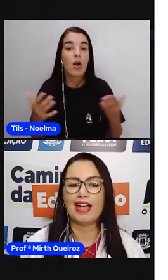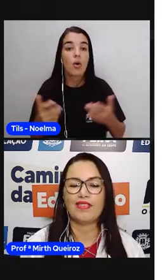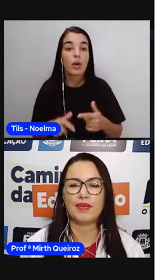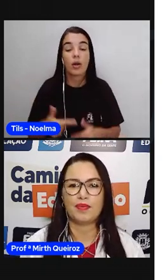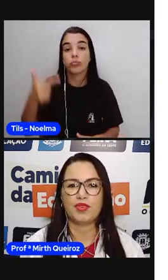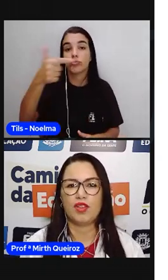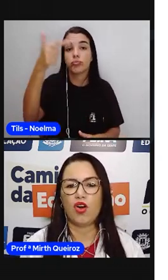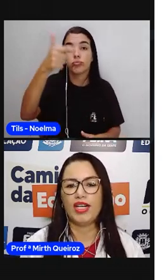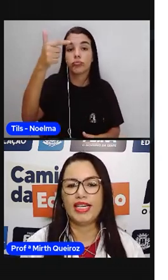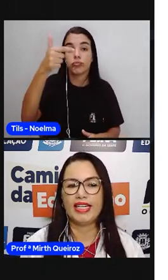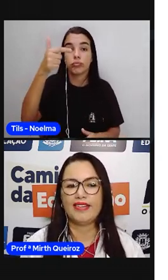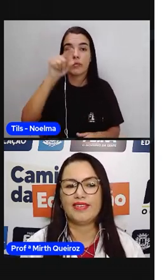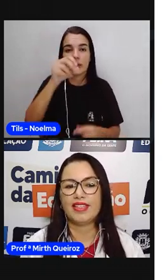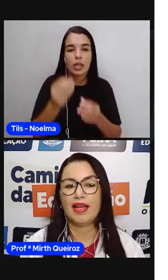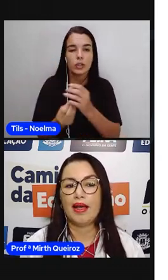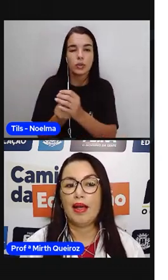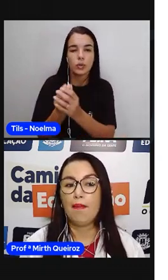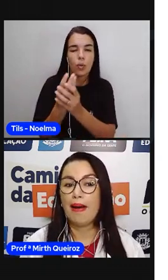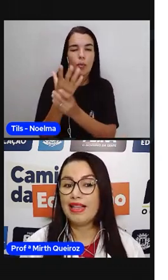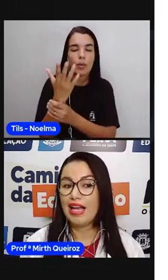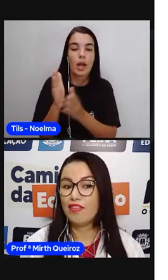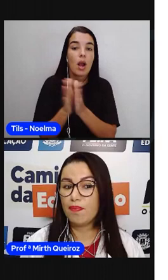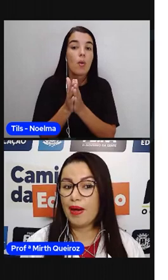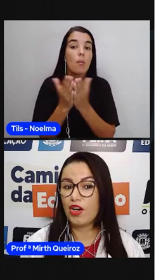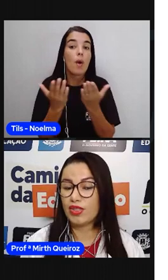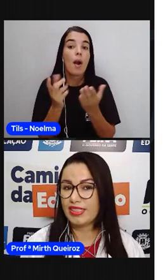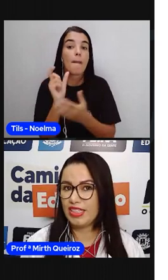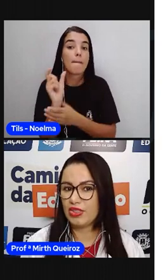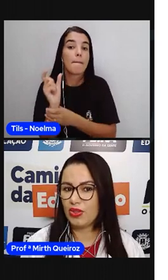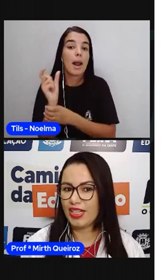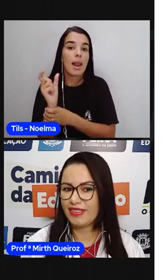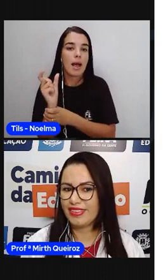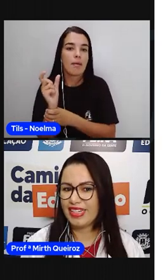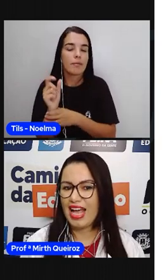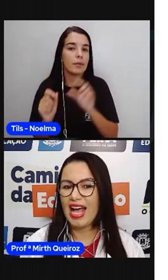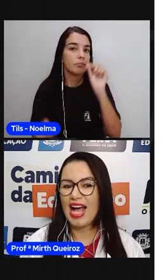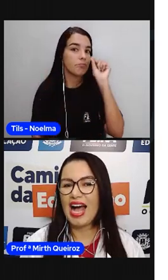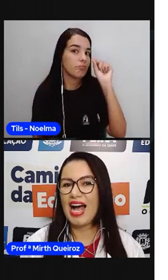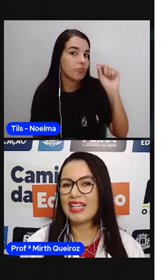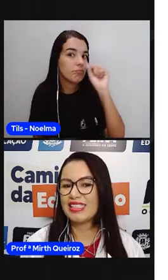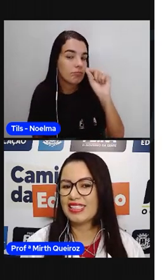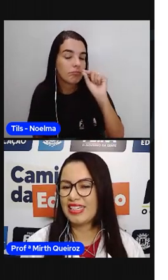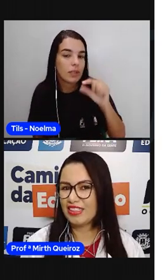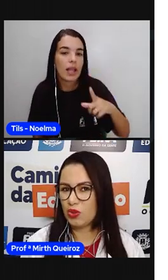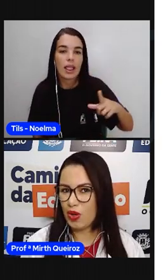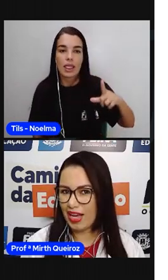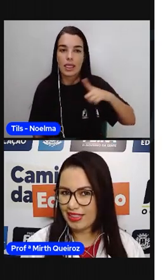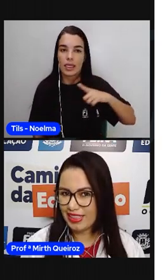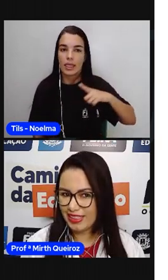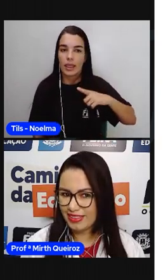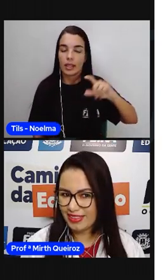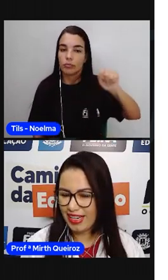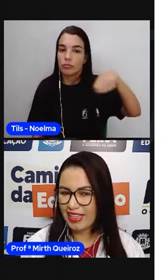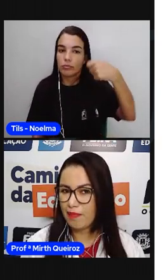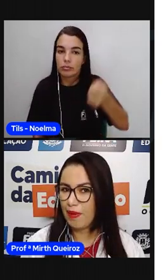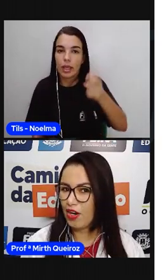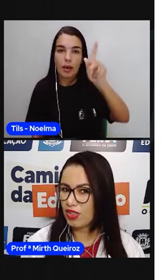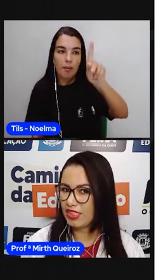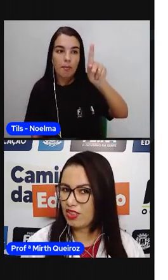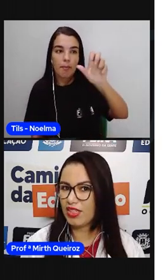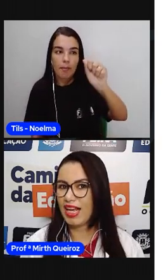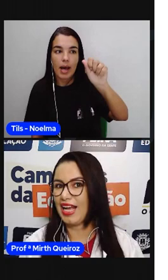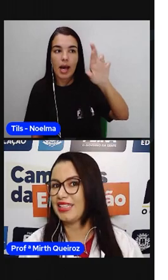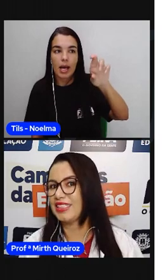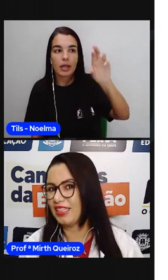é a palavra. Olha aí. Palavra paroxítona acentuada, ela é